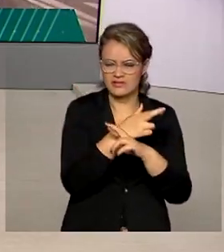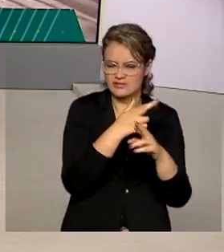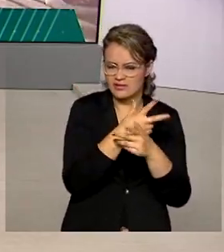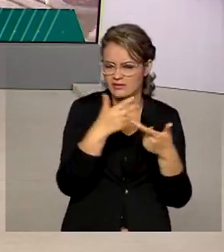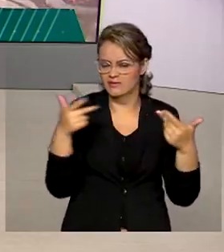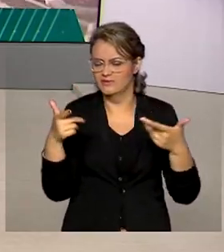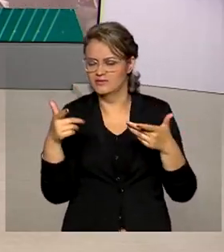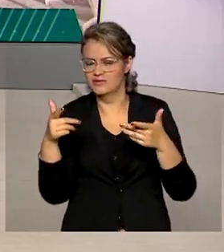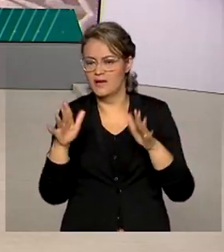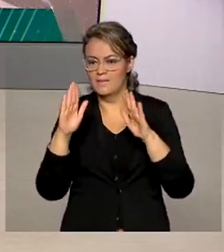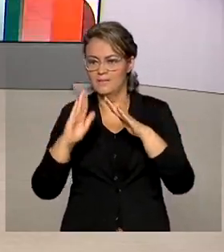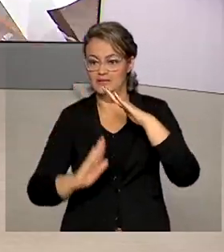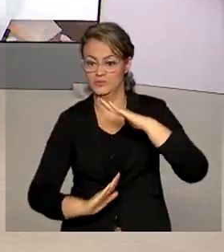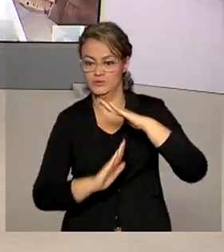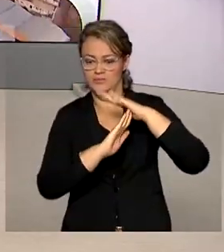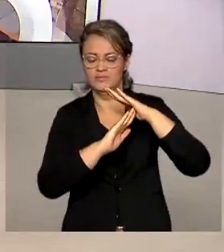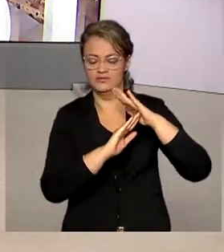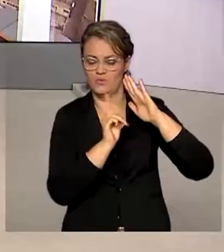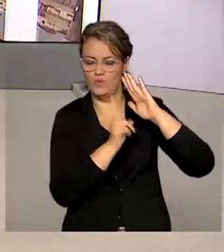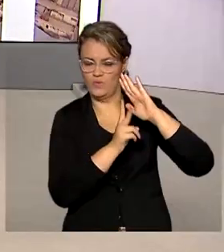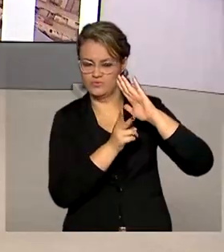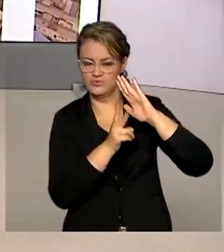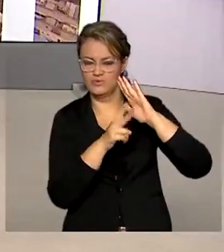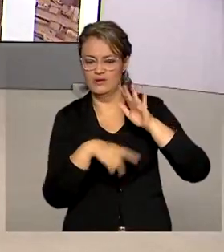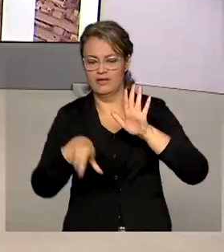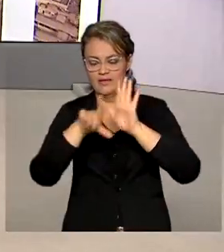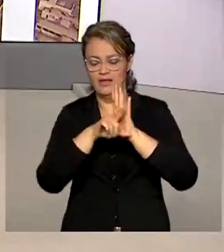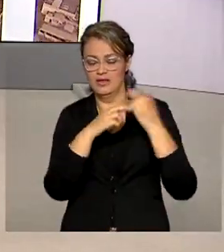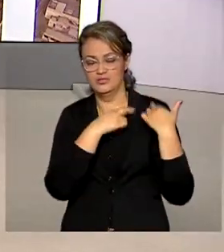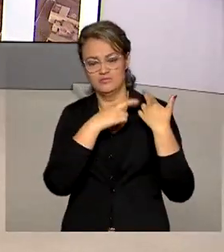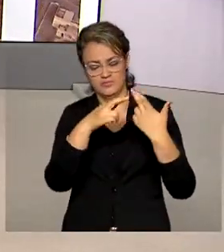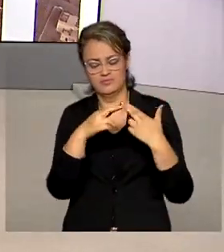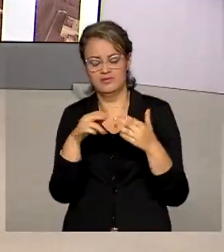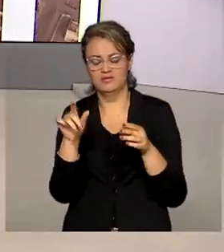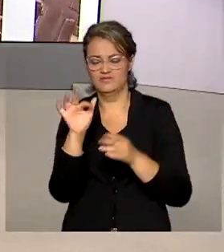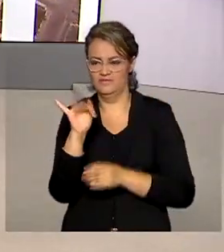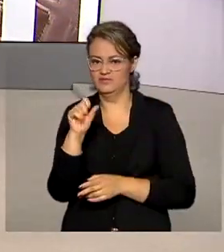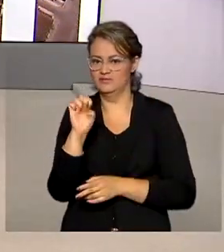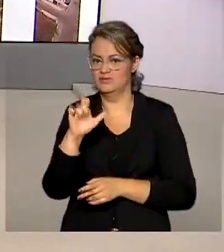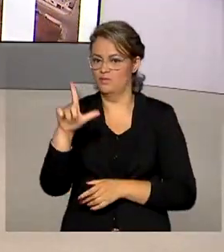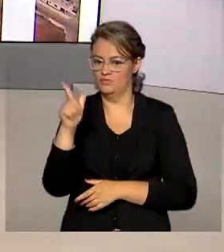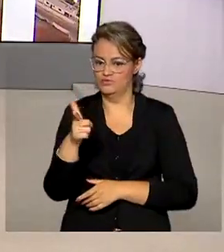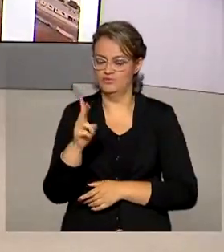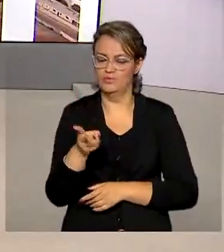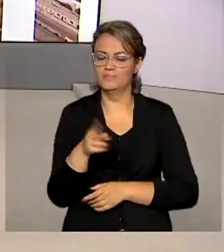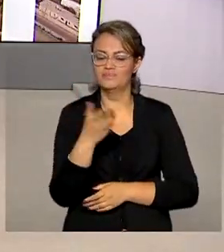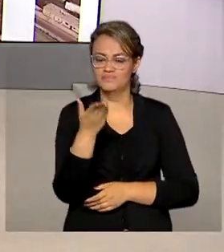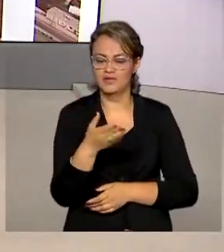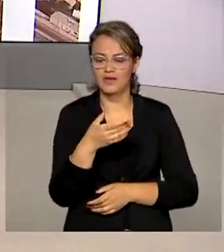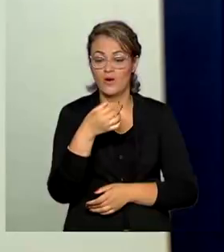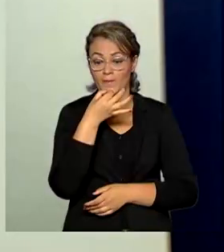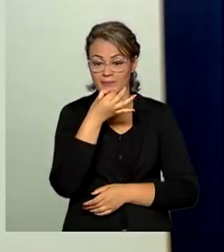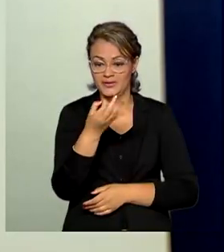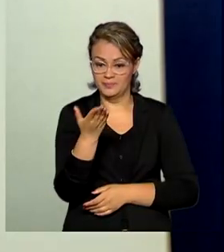sem ferir o teto de gastos e a lei de responsabilidade fiscal. Veja no comentário de Ricardo Caldas.